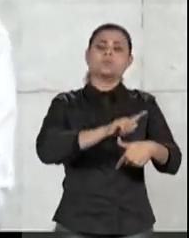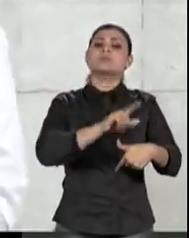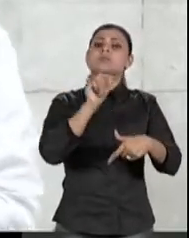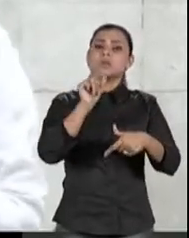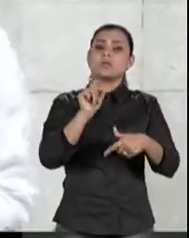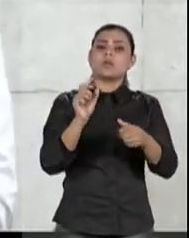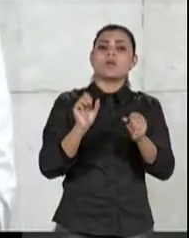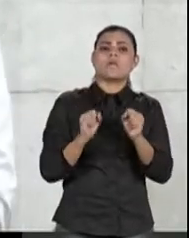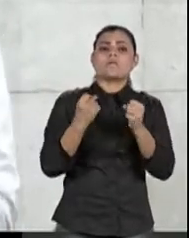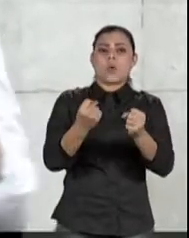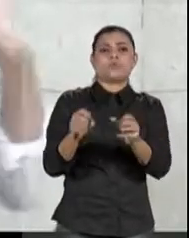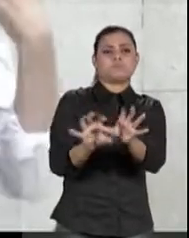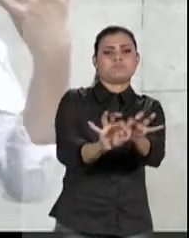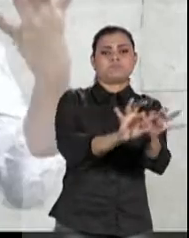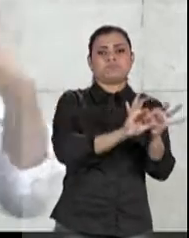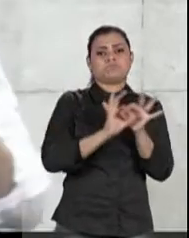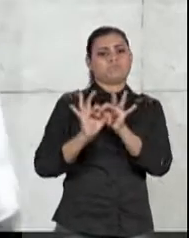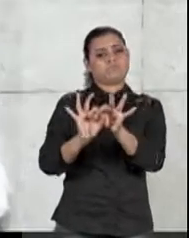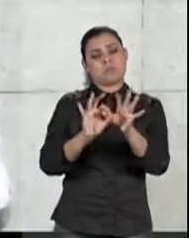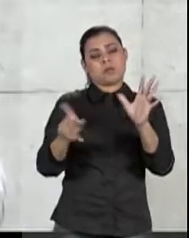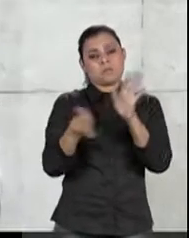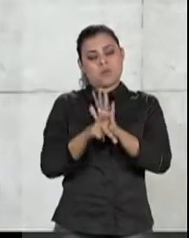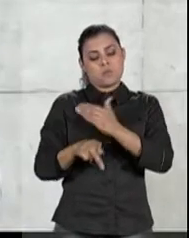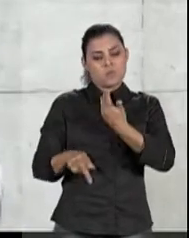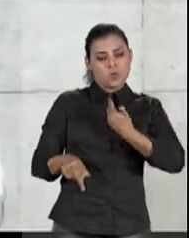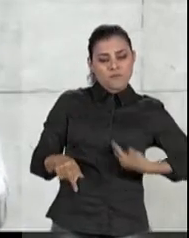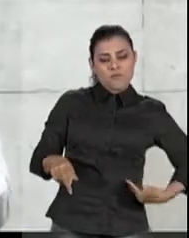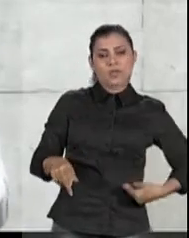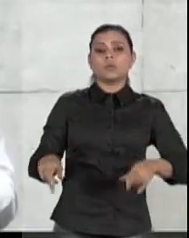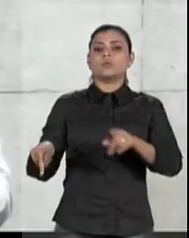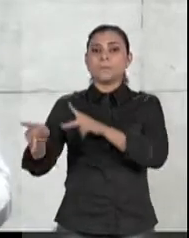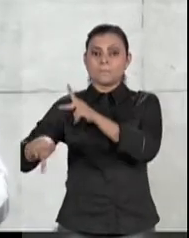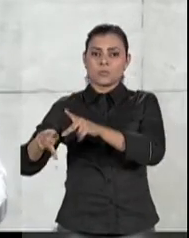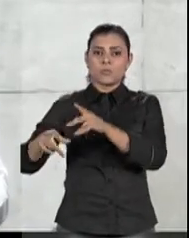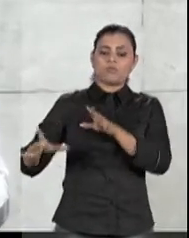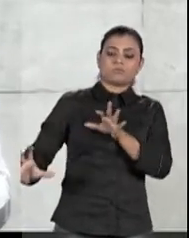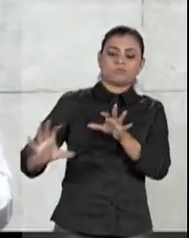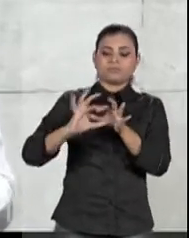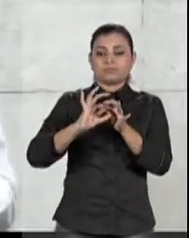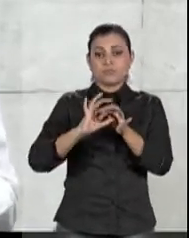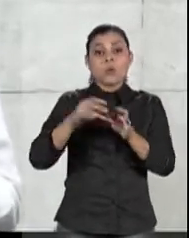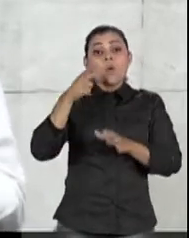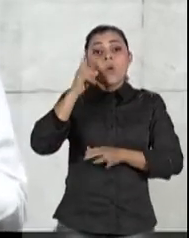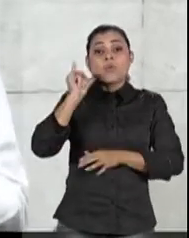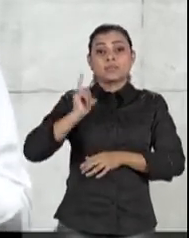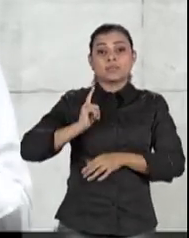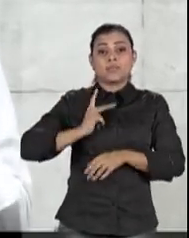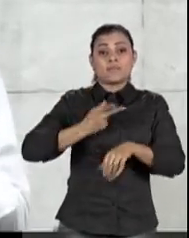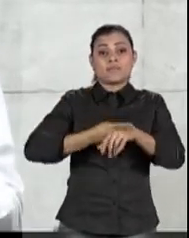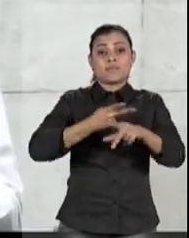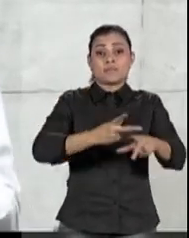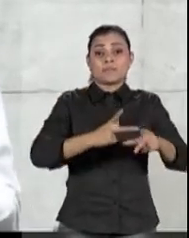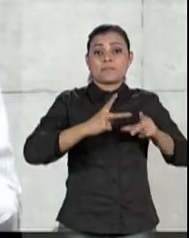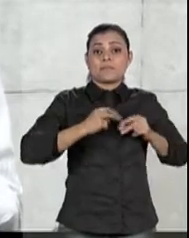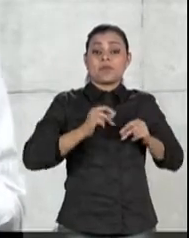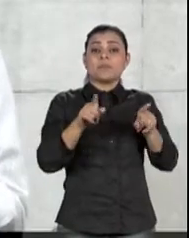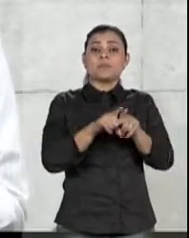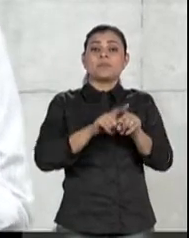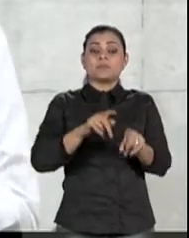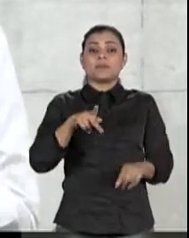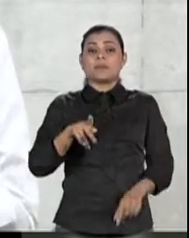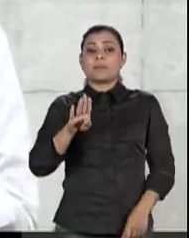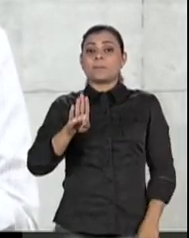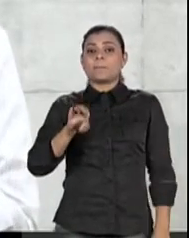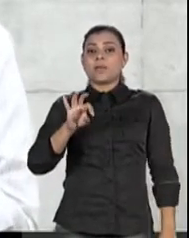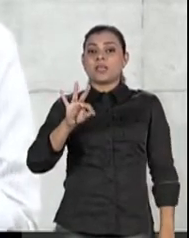unir forças com outros órgãos do poder público, da sociedade civil. Aliás, ontem aqui foi a premiação, foi a entrega do prêmio Betinho para